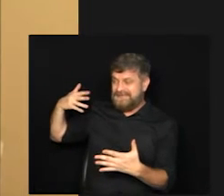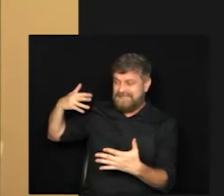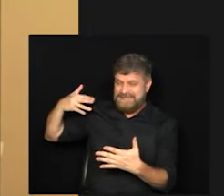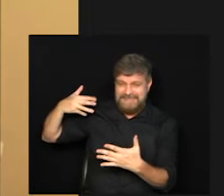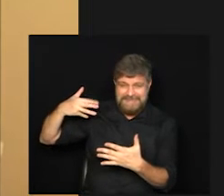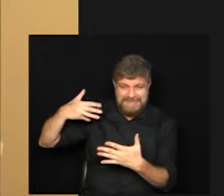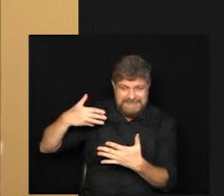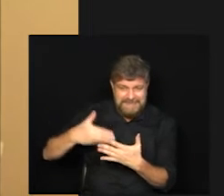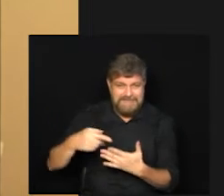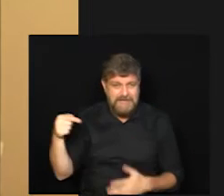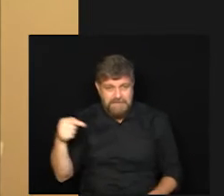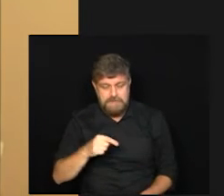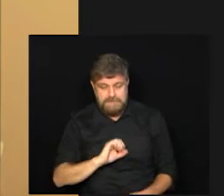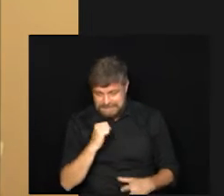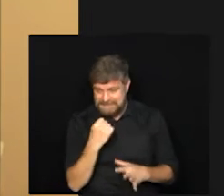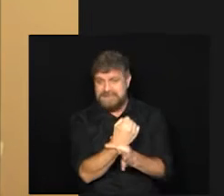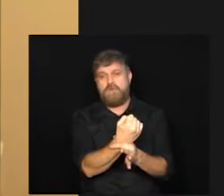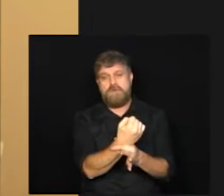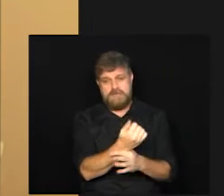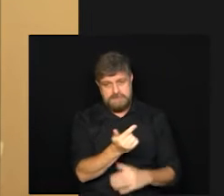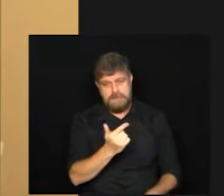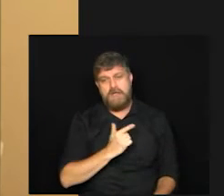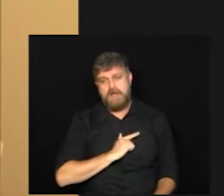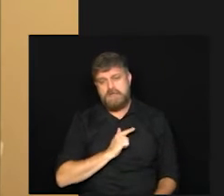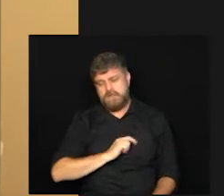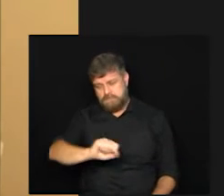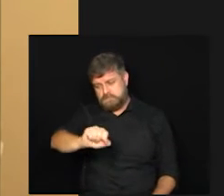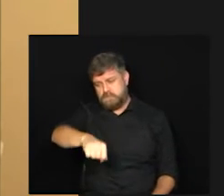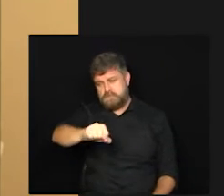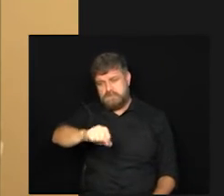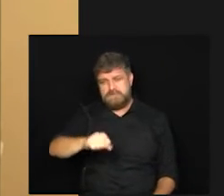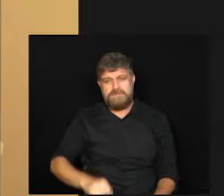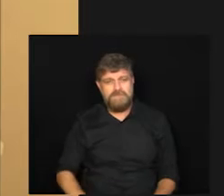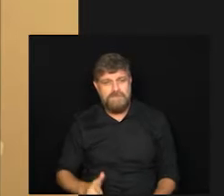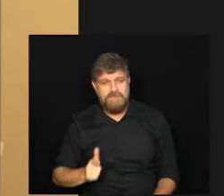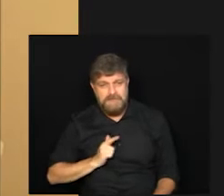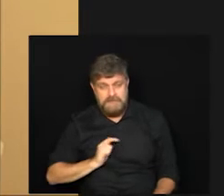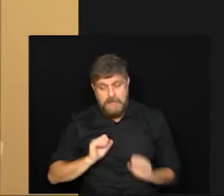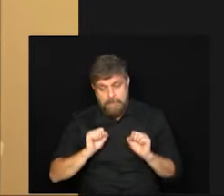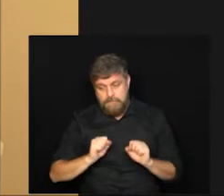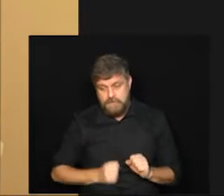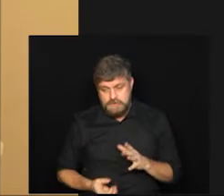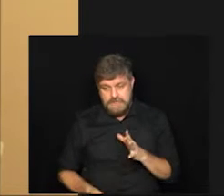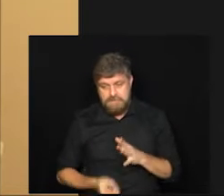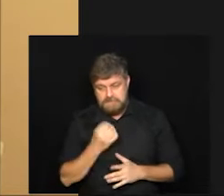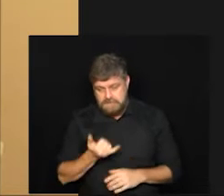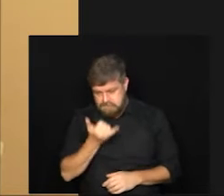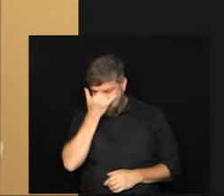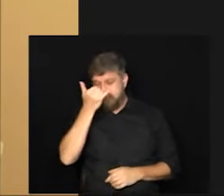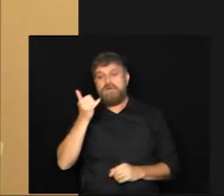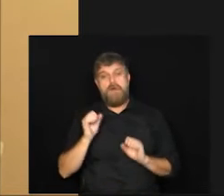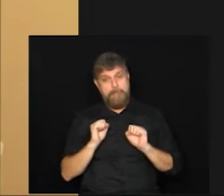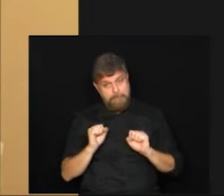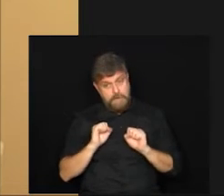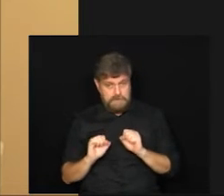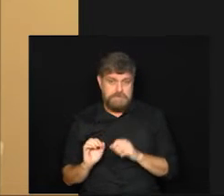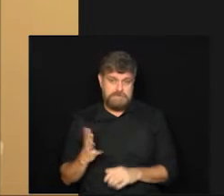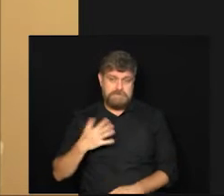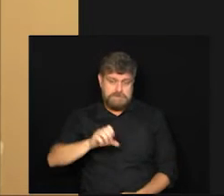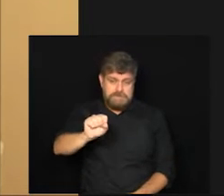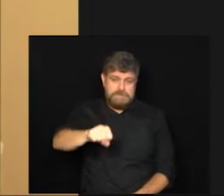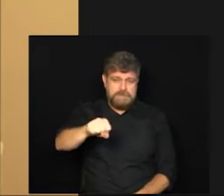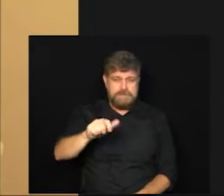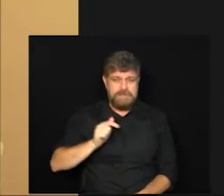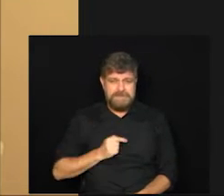inativadas elas são bem seguras então eventos adversos existem acontecem acontecem mas